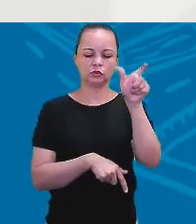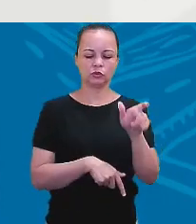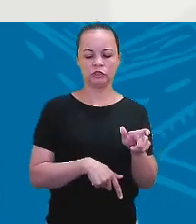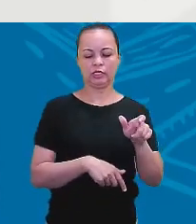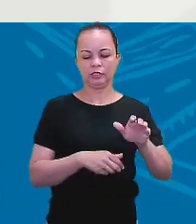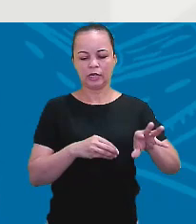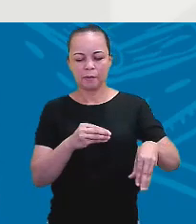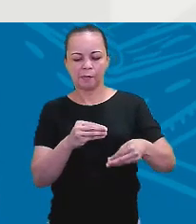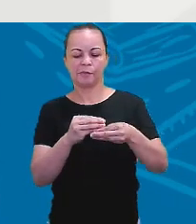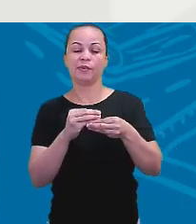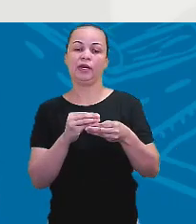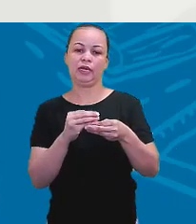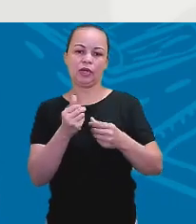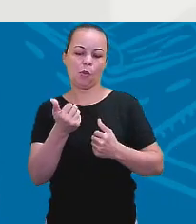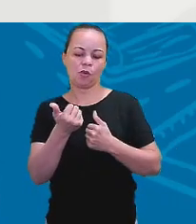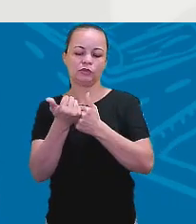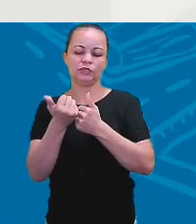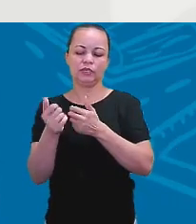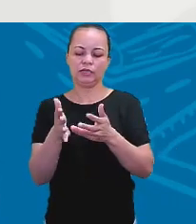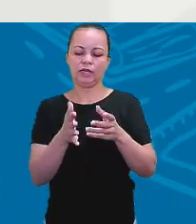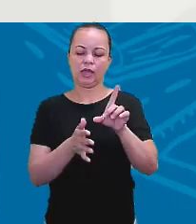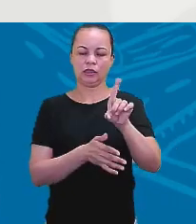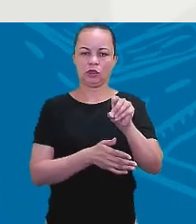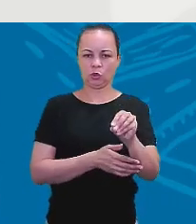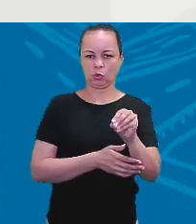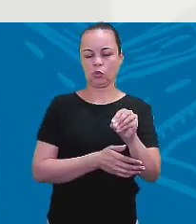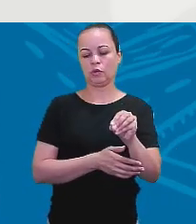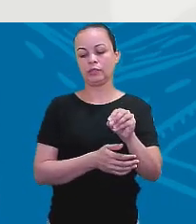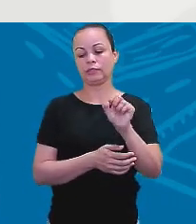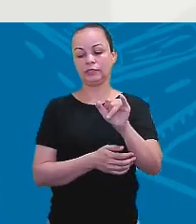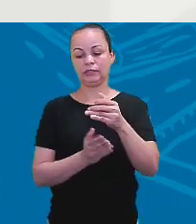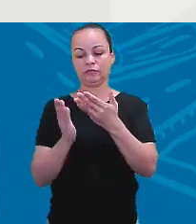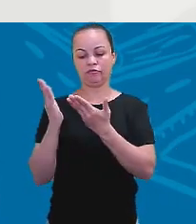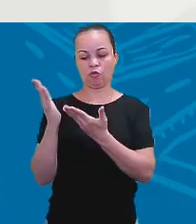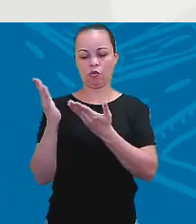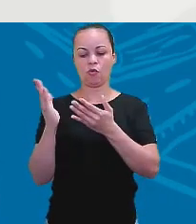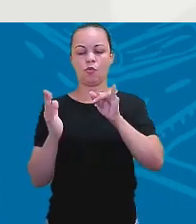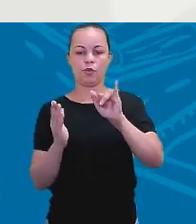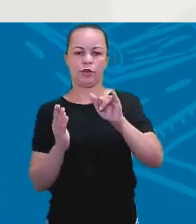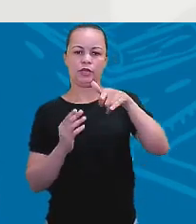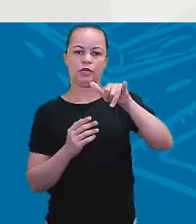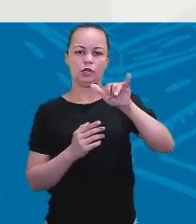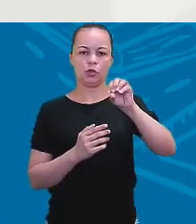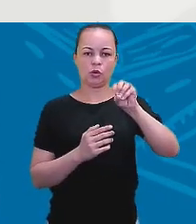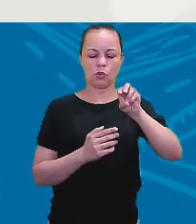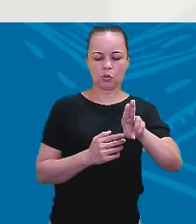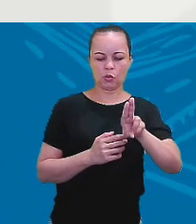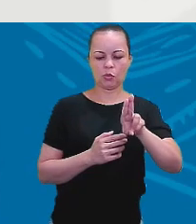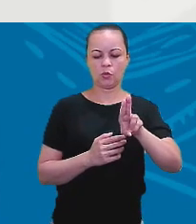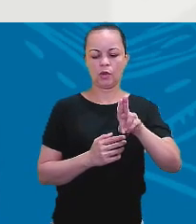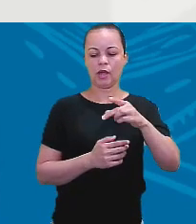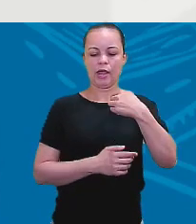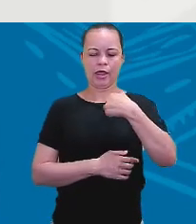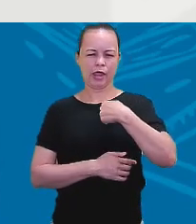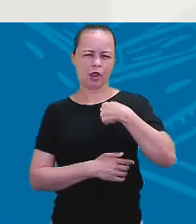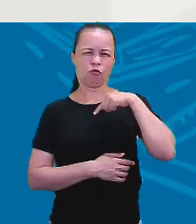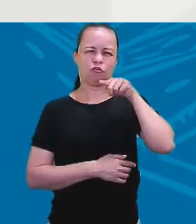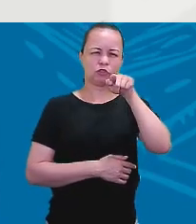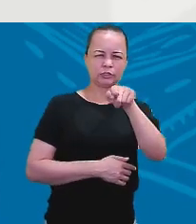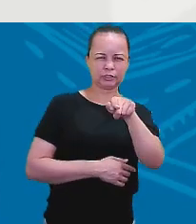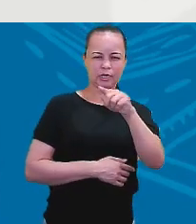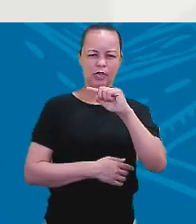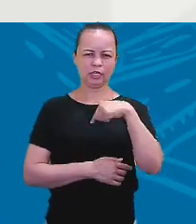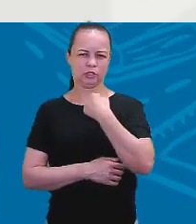-se o auxiliar do, se o sujeito for I, you, we, they. Ou seja, eu, você,